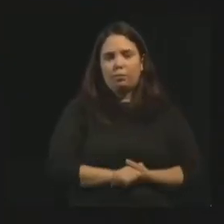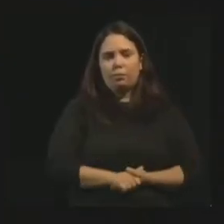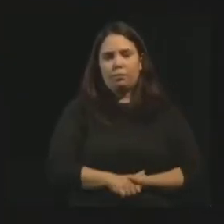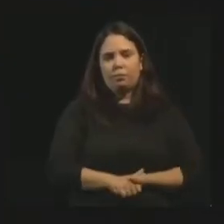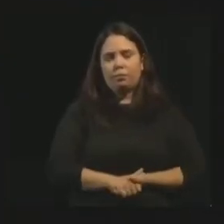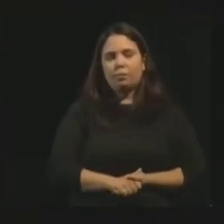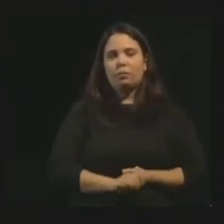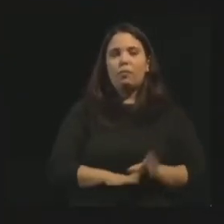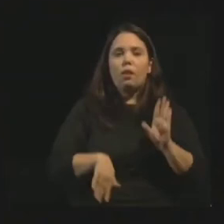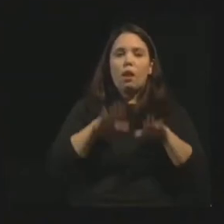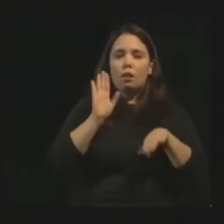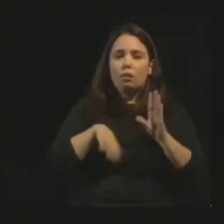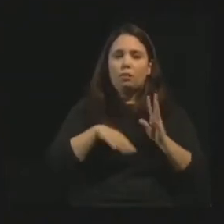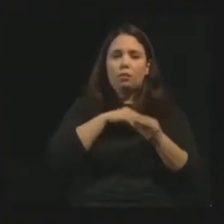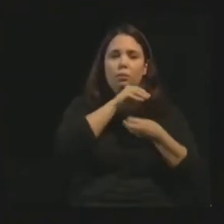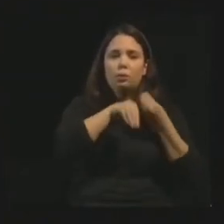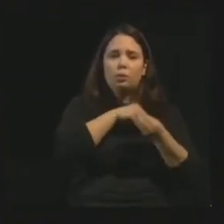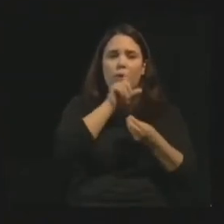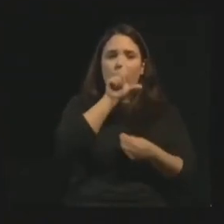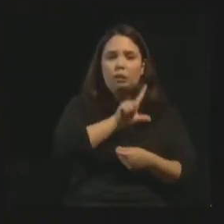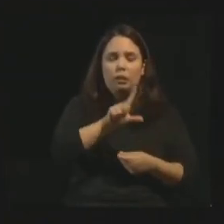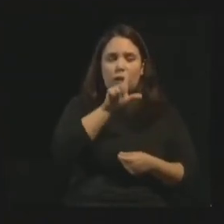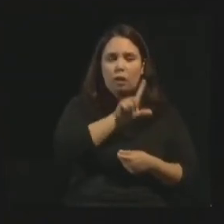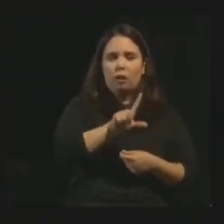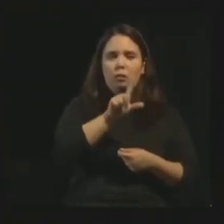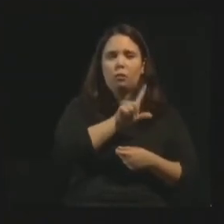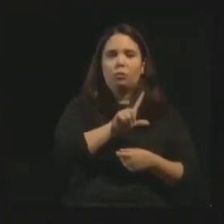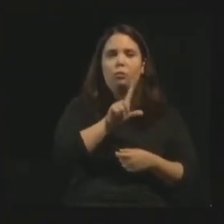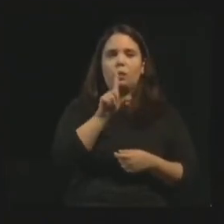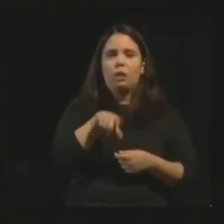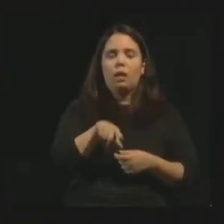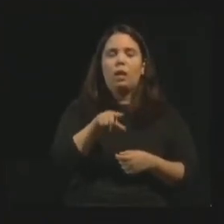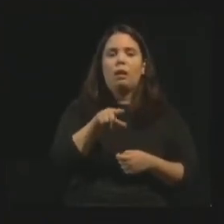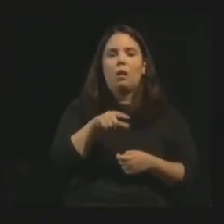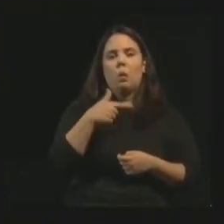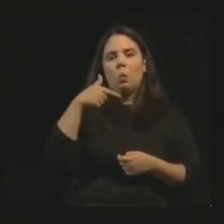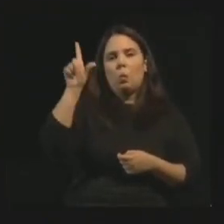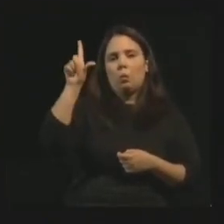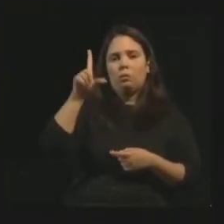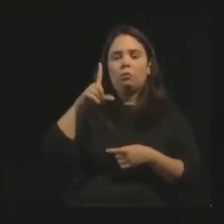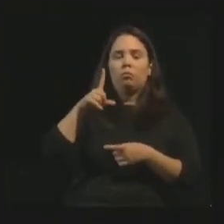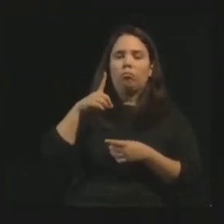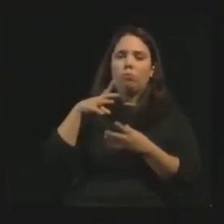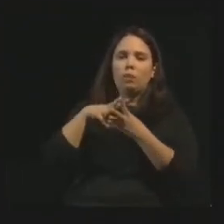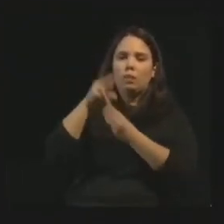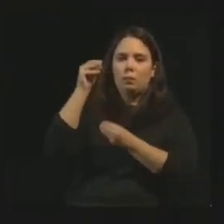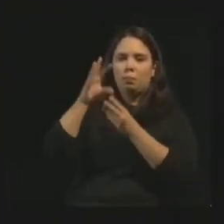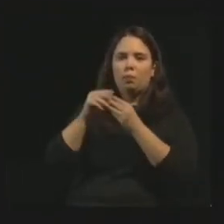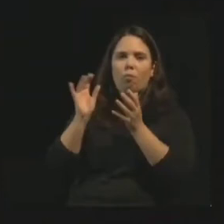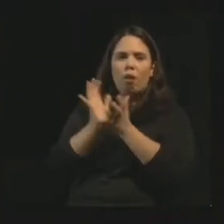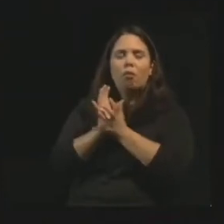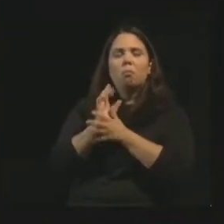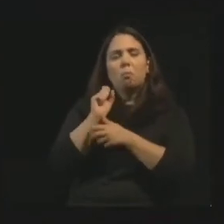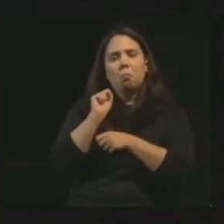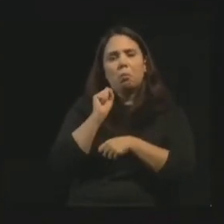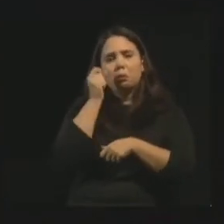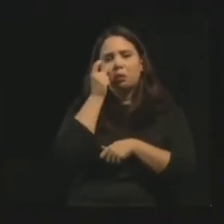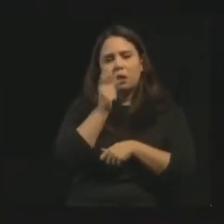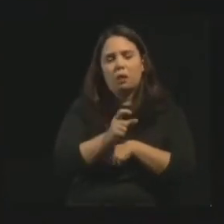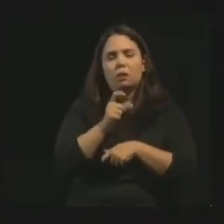ou às vezes misturadas com literatura que são espiritualistas. Podem até ser úteis, ser interessantes,